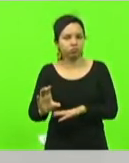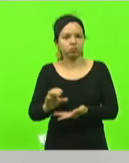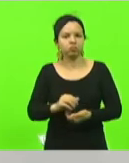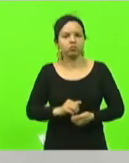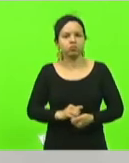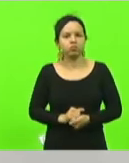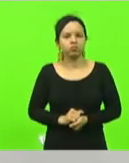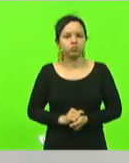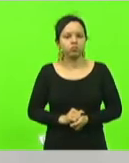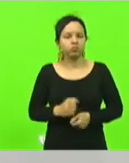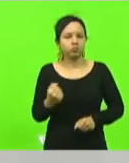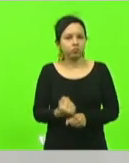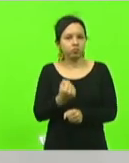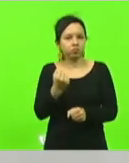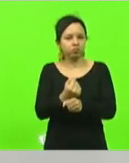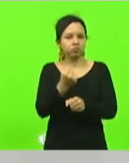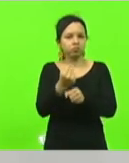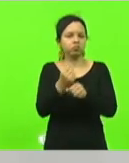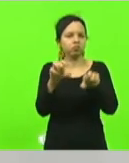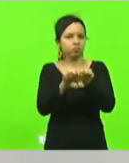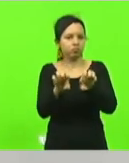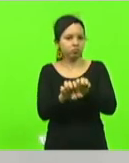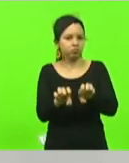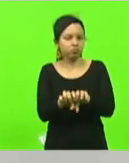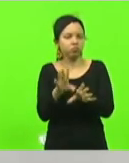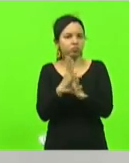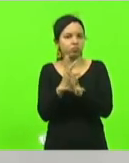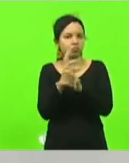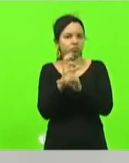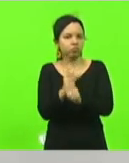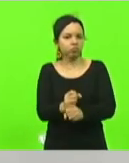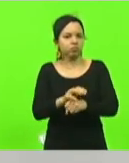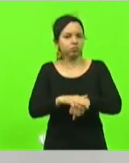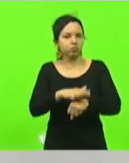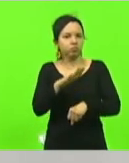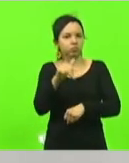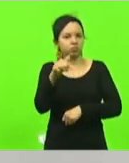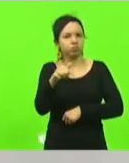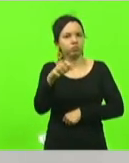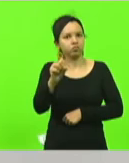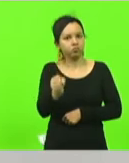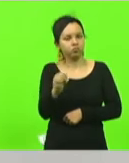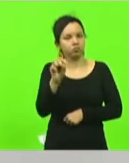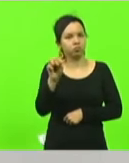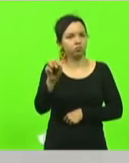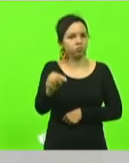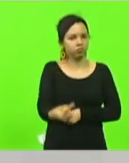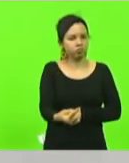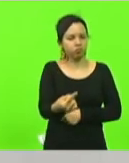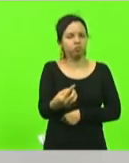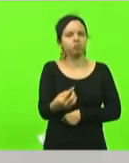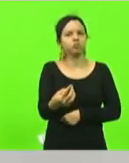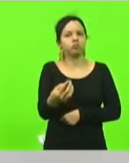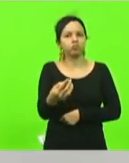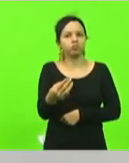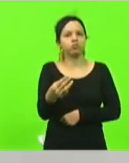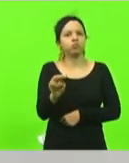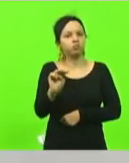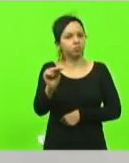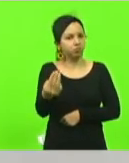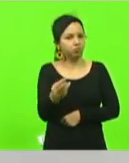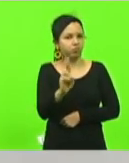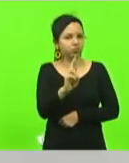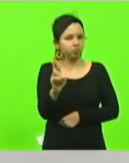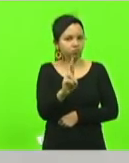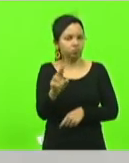em obras estruturantes totalizando mais de 78 milhões de reais não parando por ali viemos